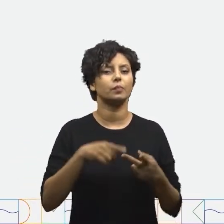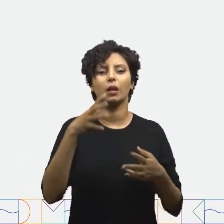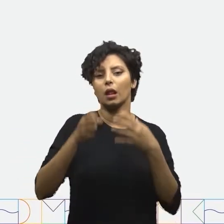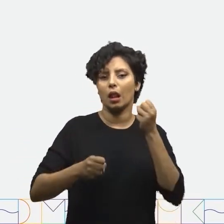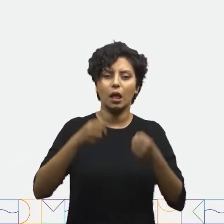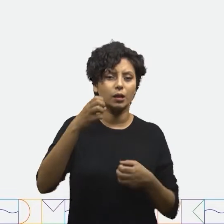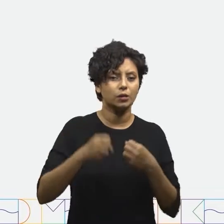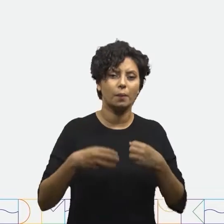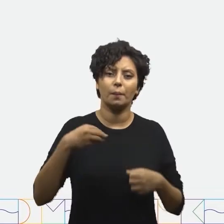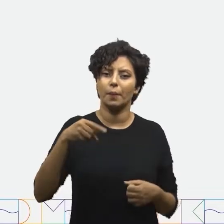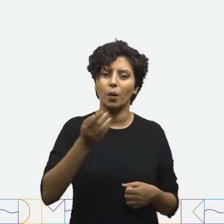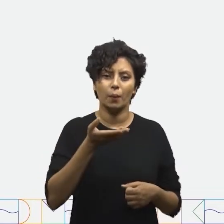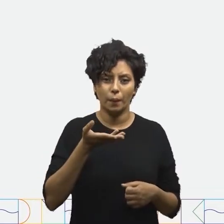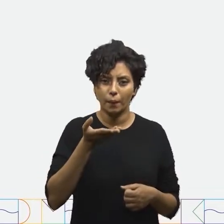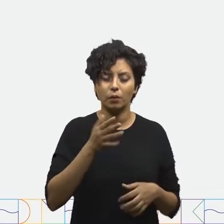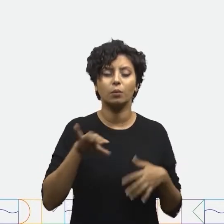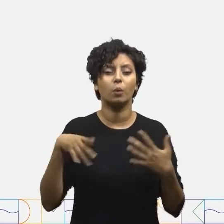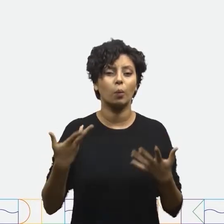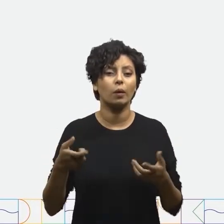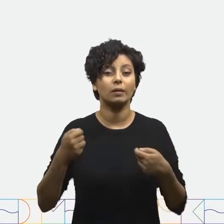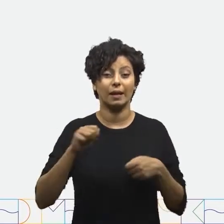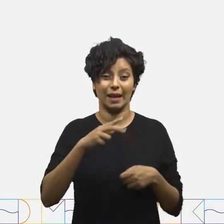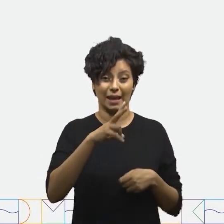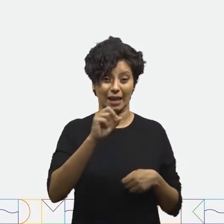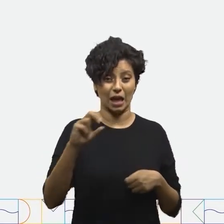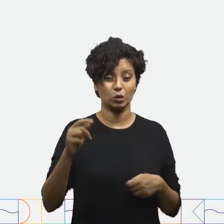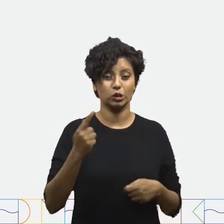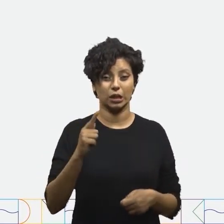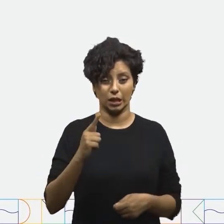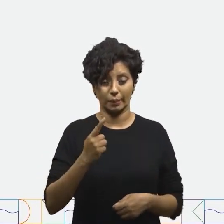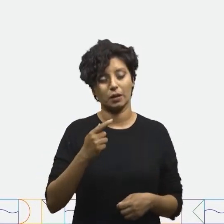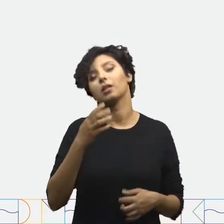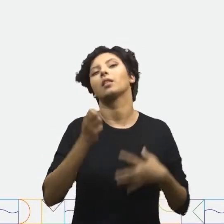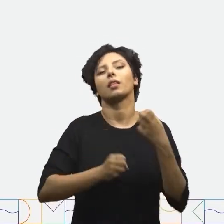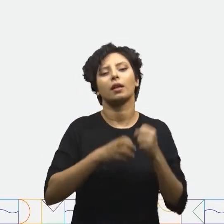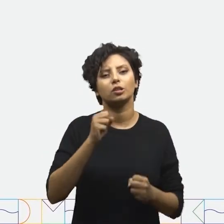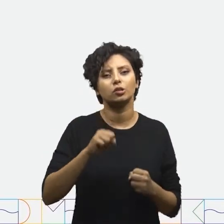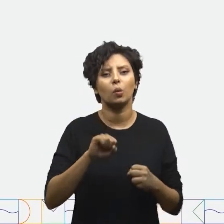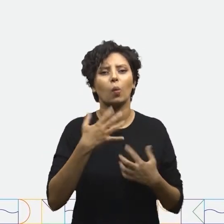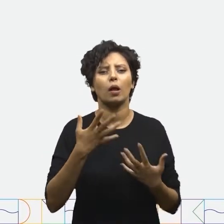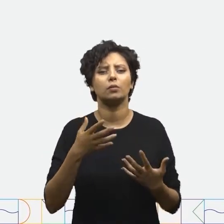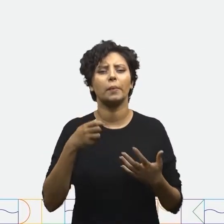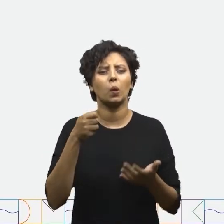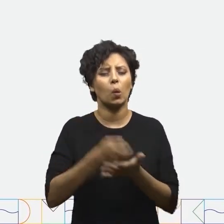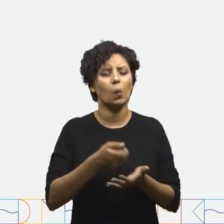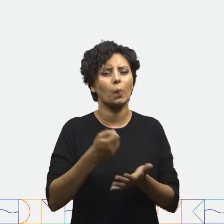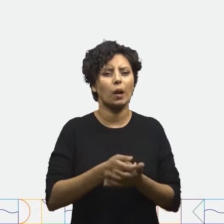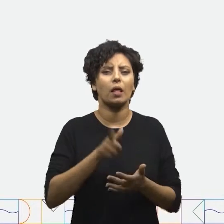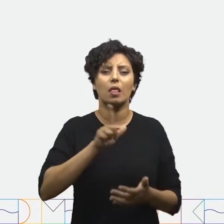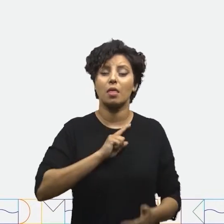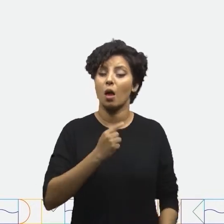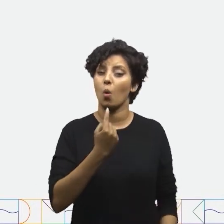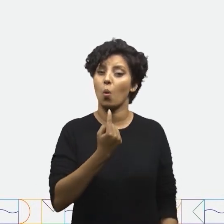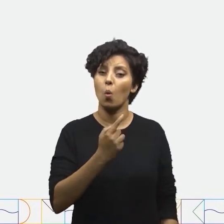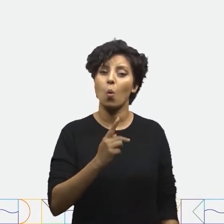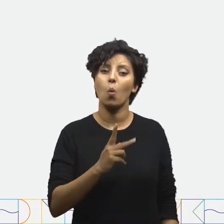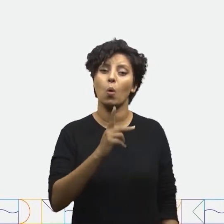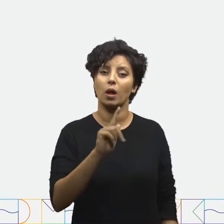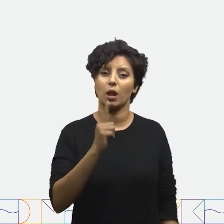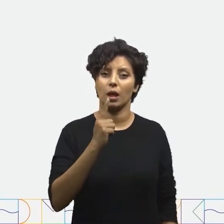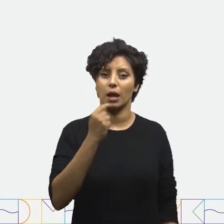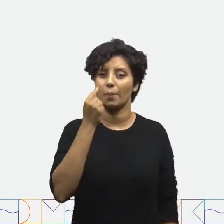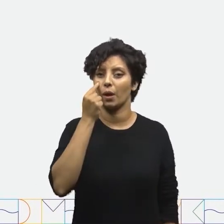leite? O leite, nós temos 500 gramas de leite. Quantas latas eu preciso levar para ter